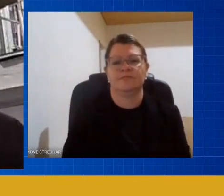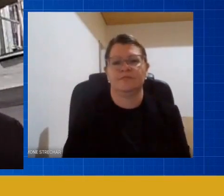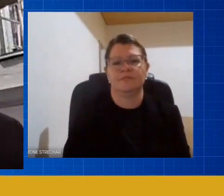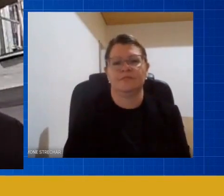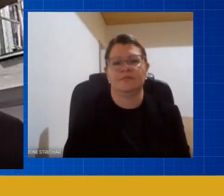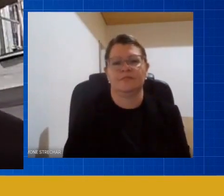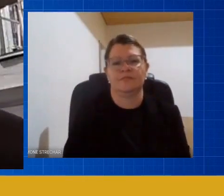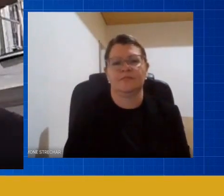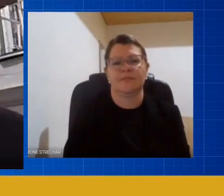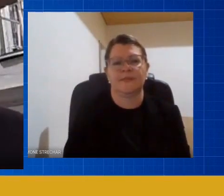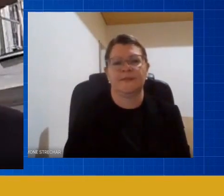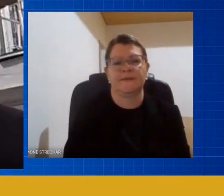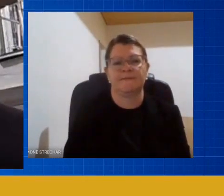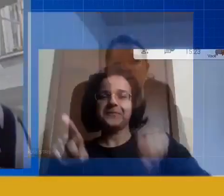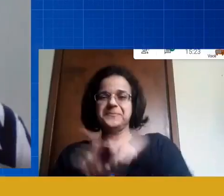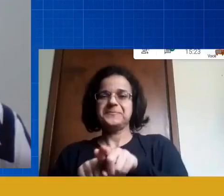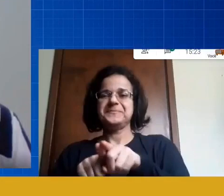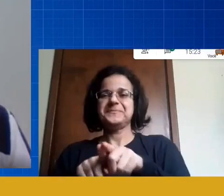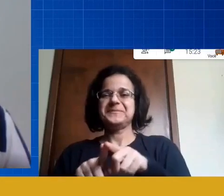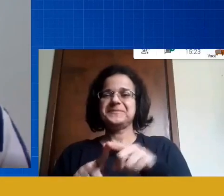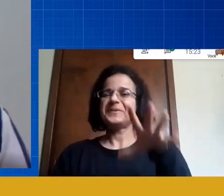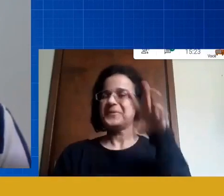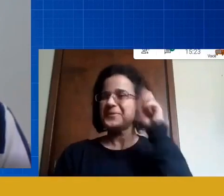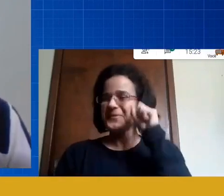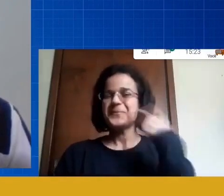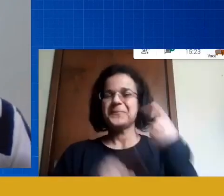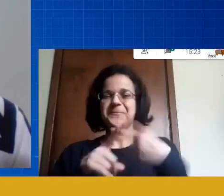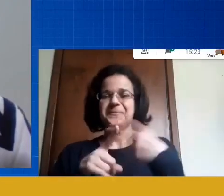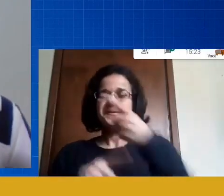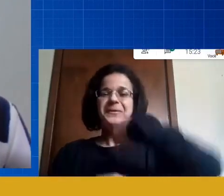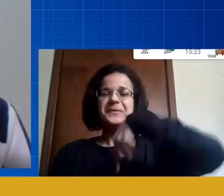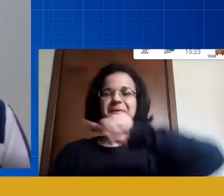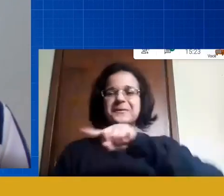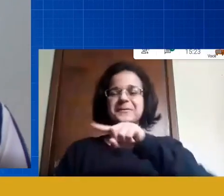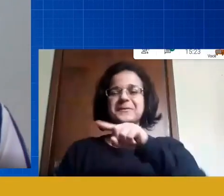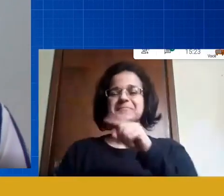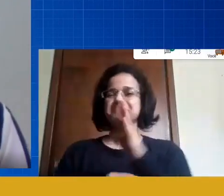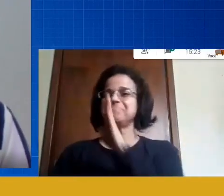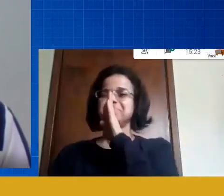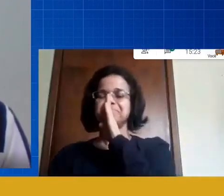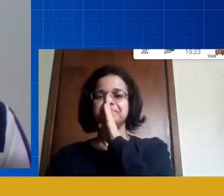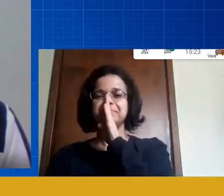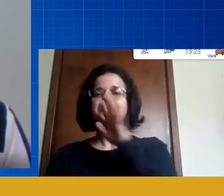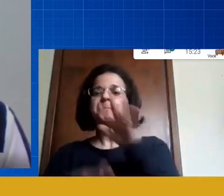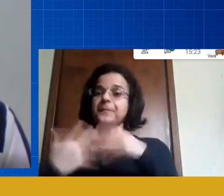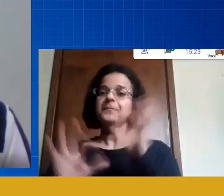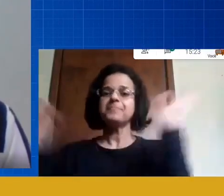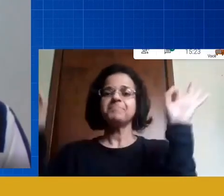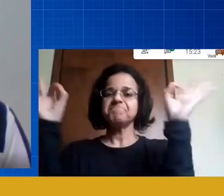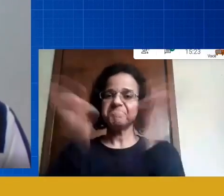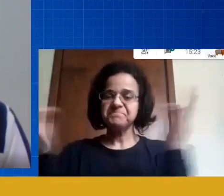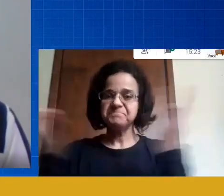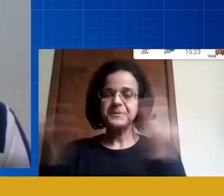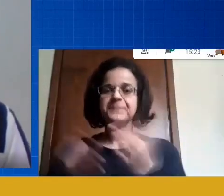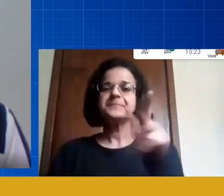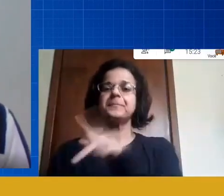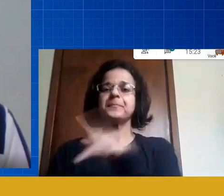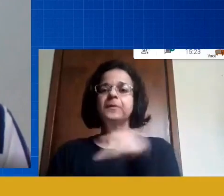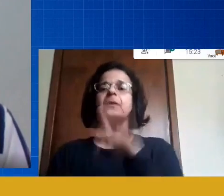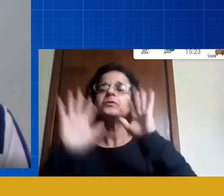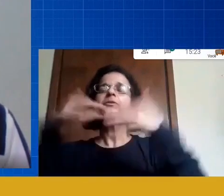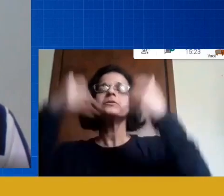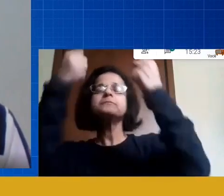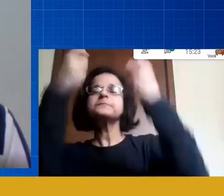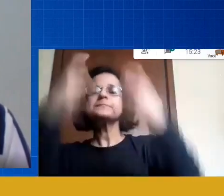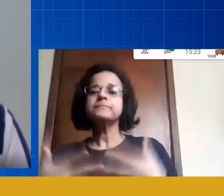deixa eu voltar aqui o áudio né que a gente fica aqui no modo é perfeito professor é aquilo que a gente falou esse